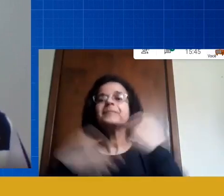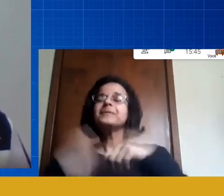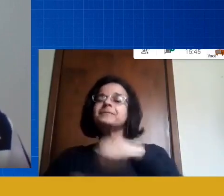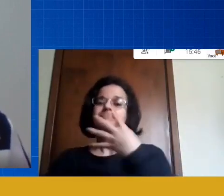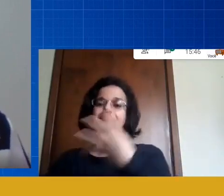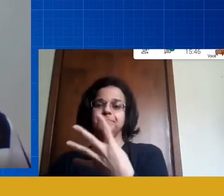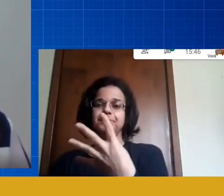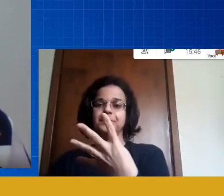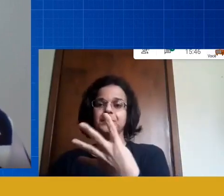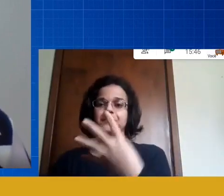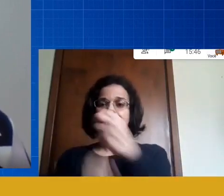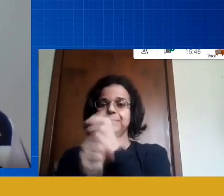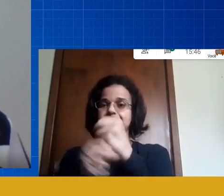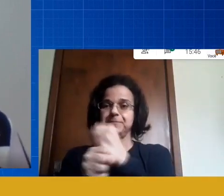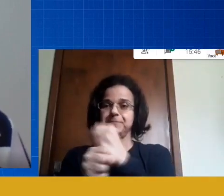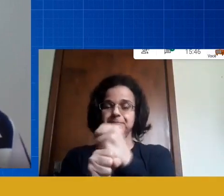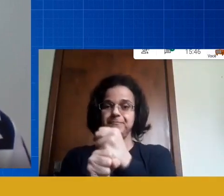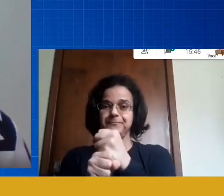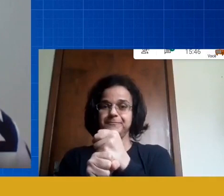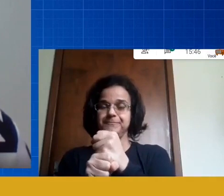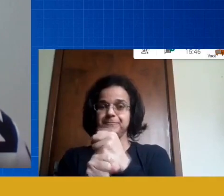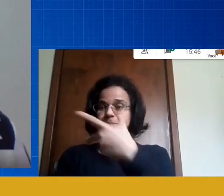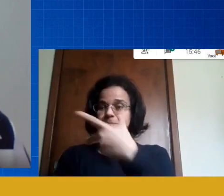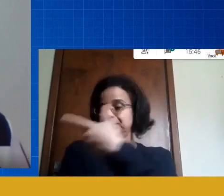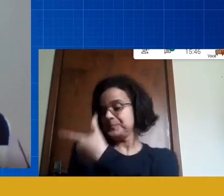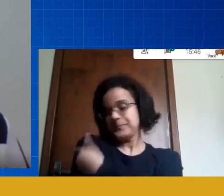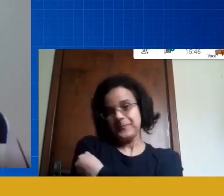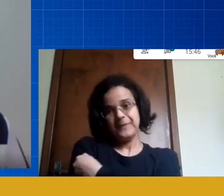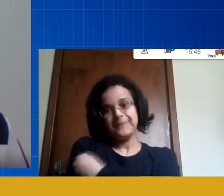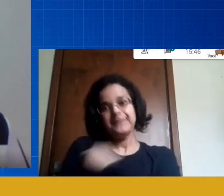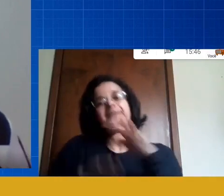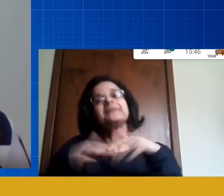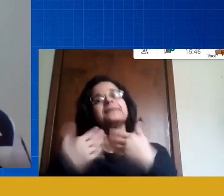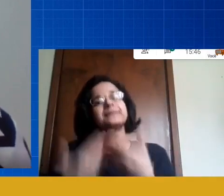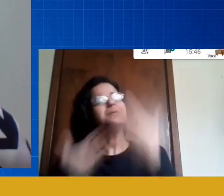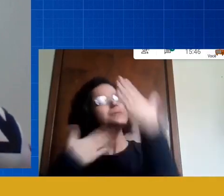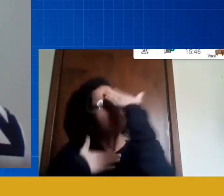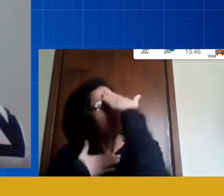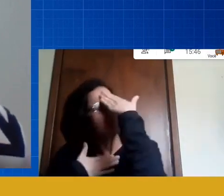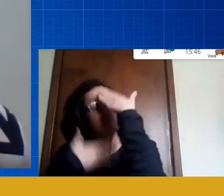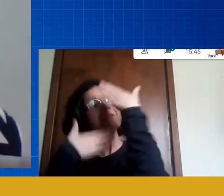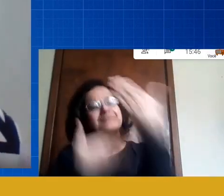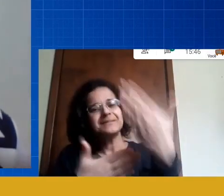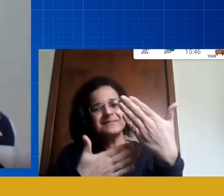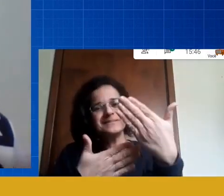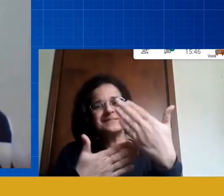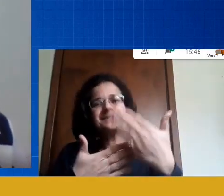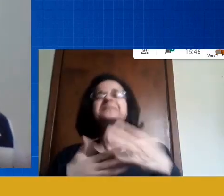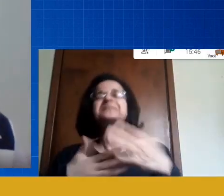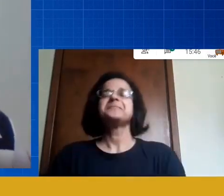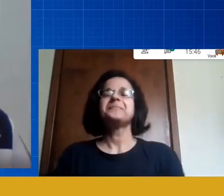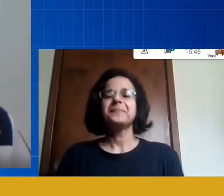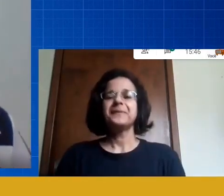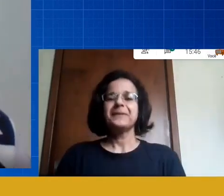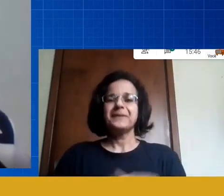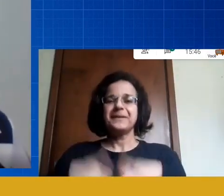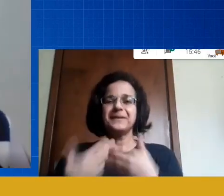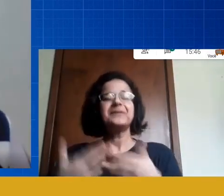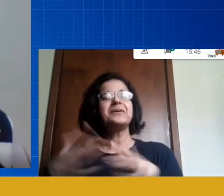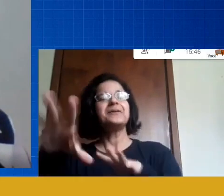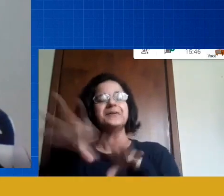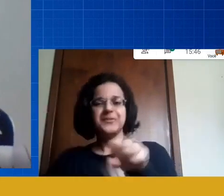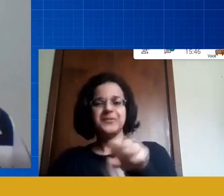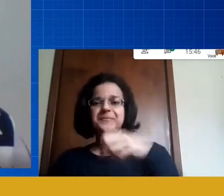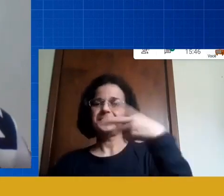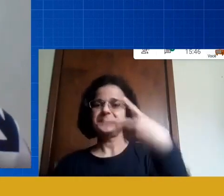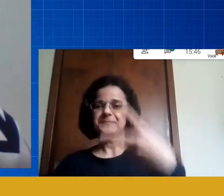como o professor Israel falou então assim eu queria agradecer mesmo vou falar para vocês que eu quero o número dois informação número dois que